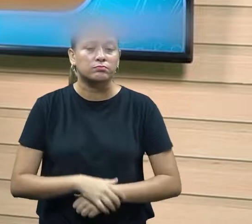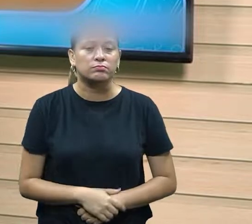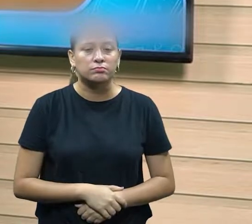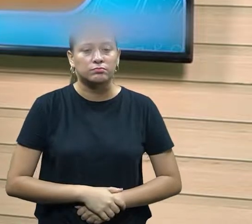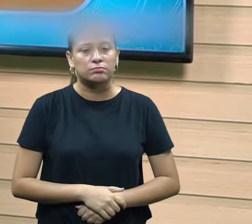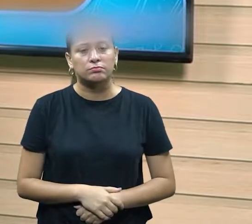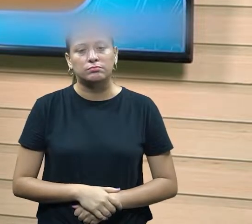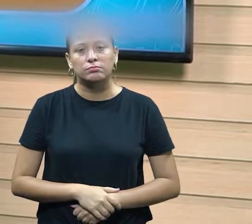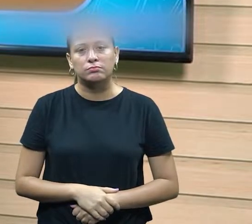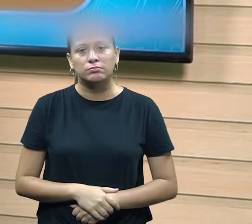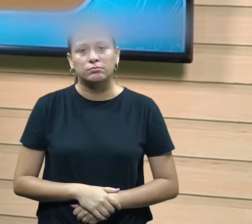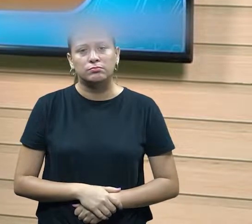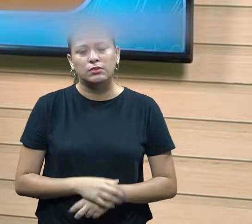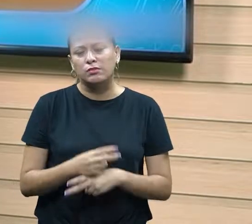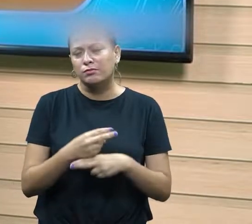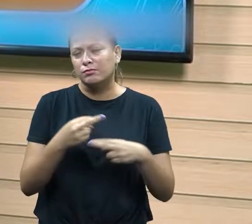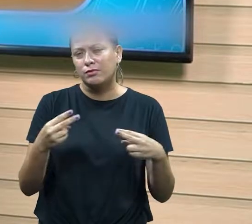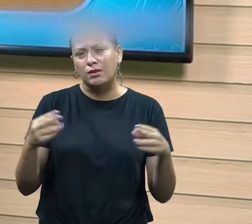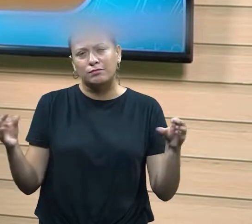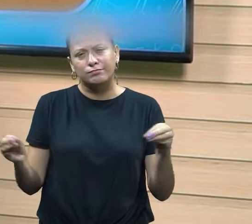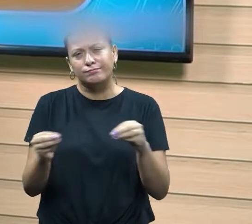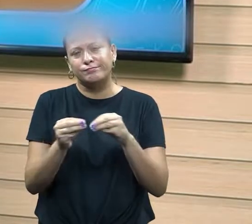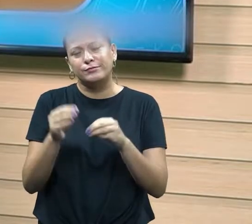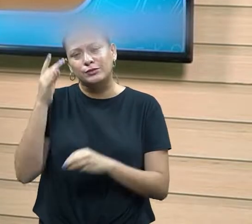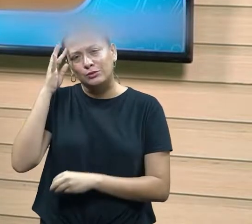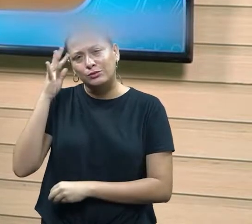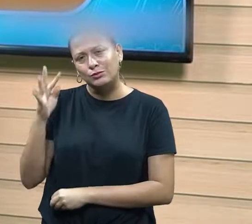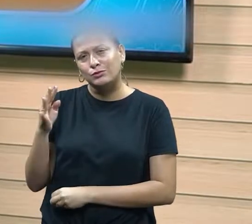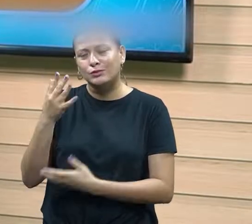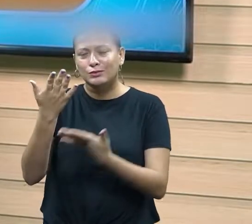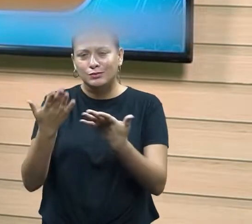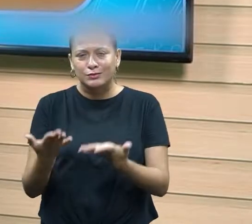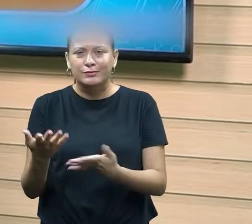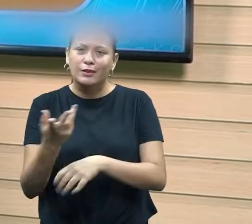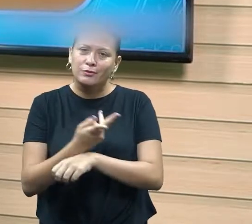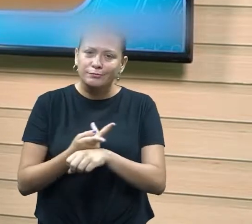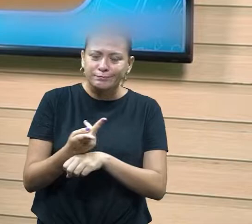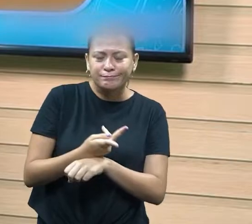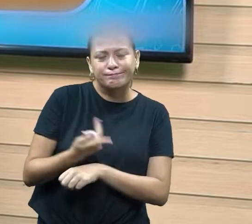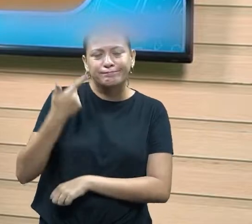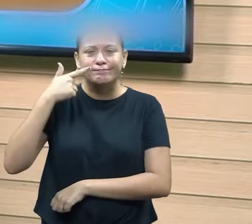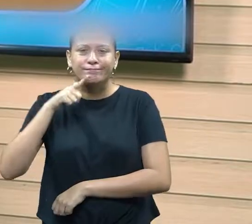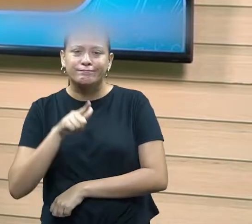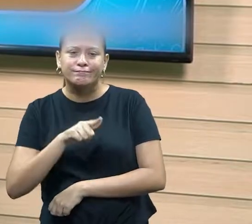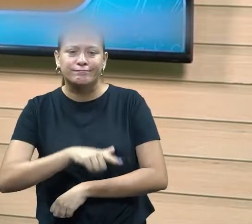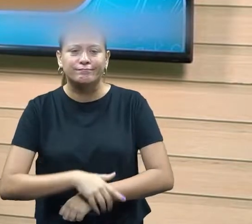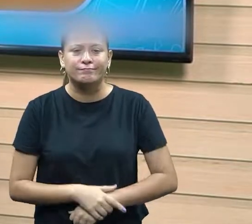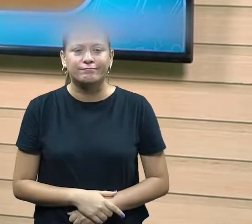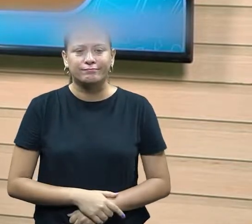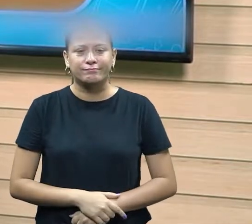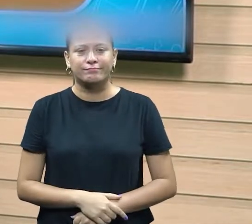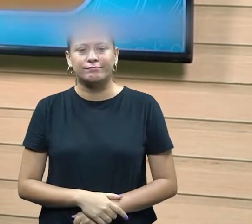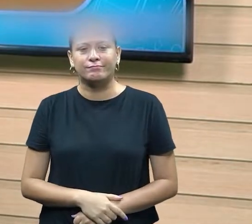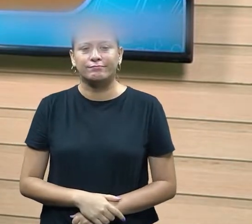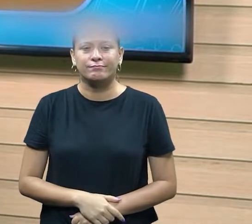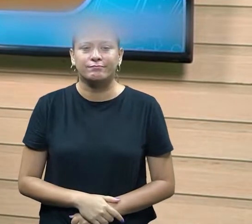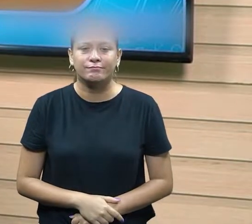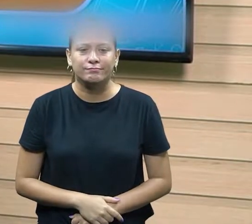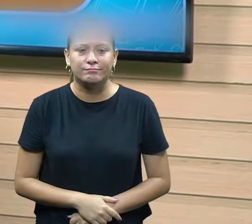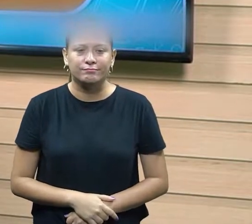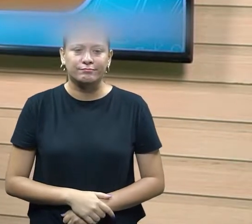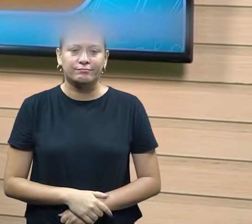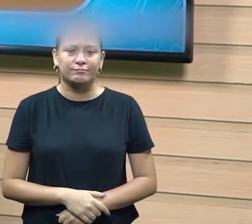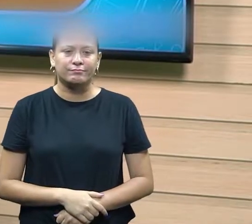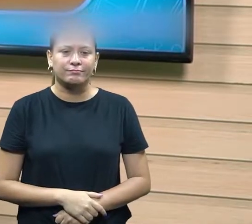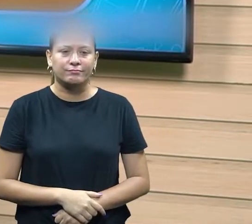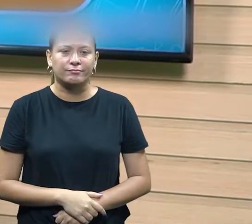sonho, né? Que a gente constantemente estamos buscando aí para alcançar. Mas essa realização pessoal mediante essa trajetória que